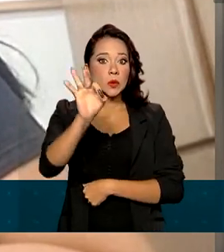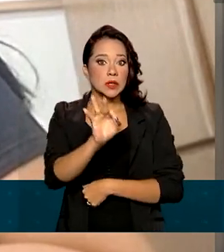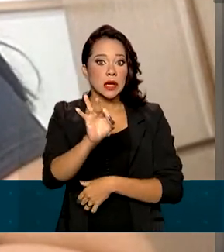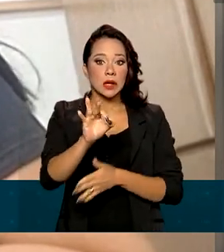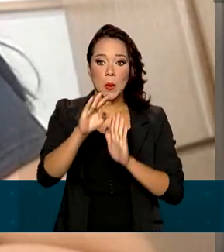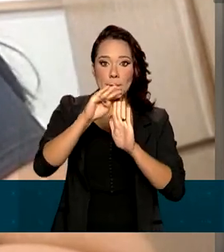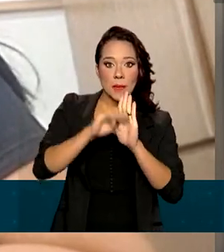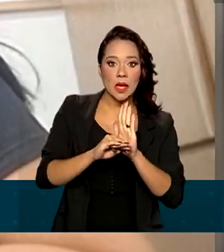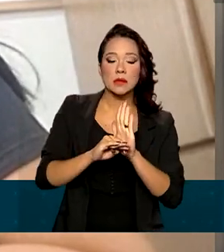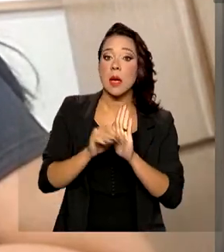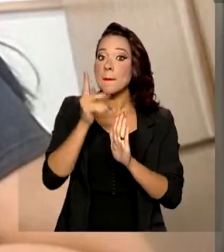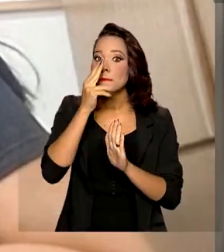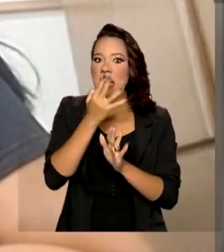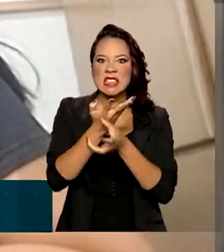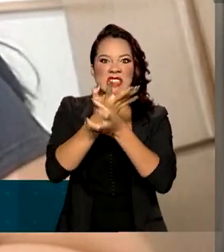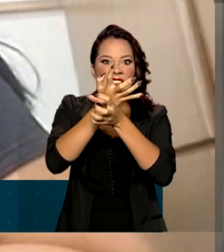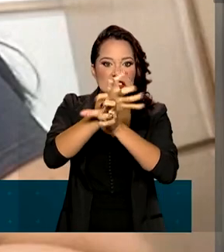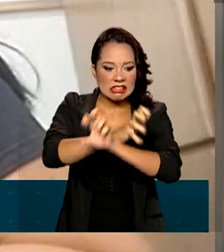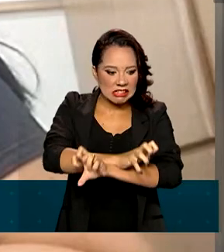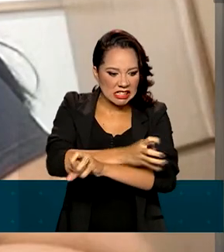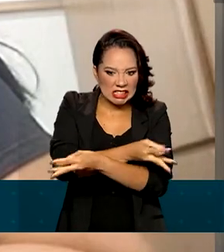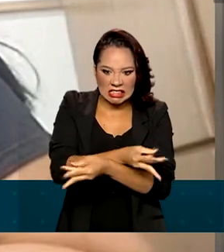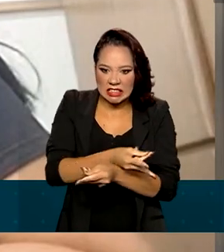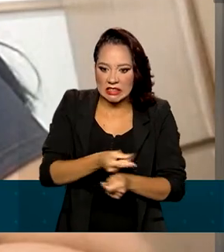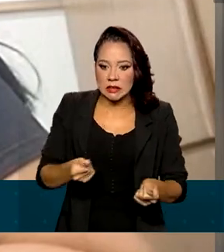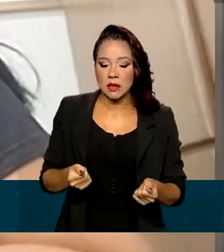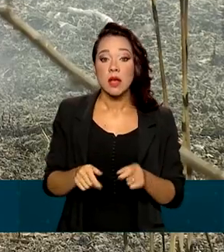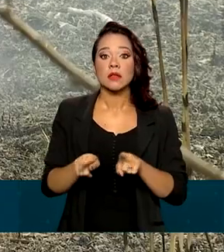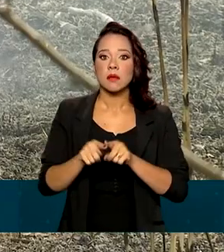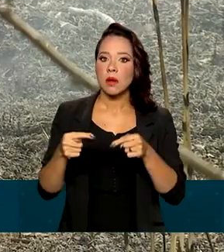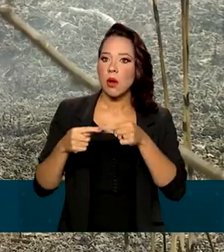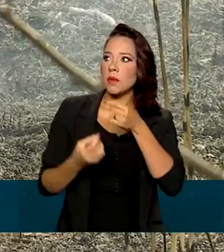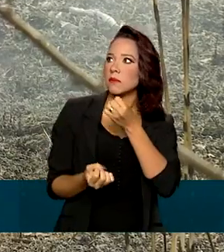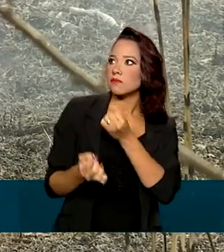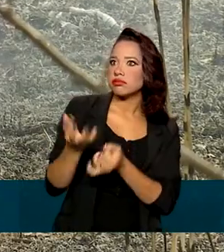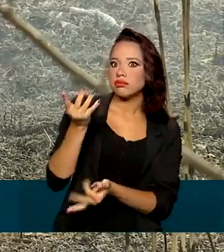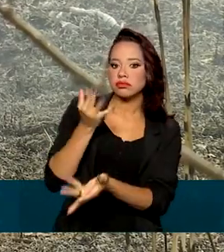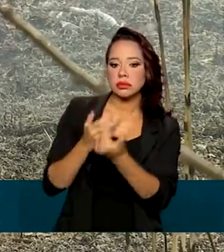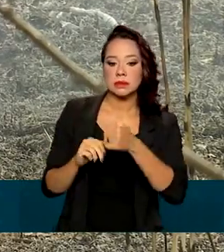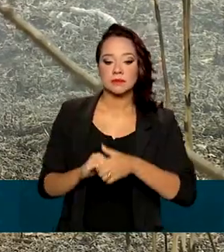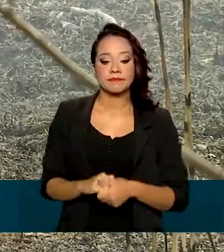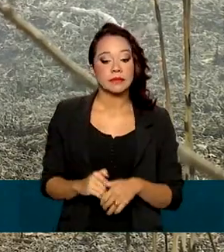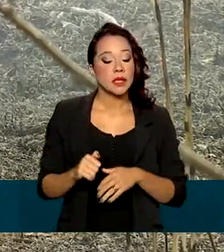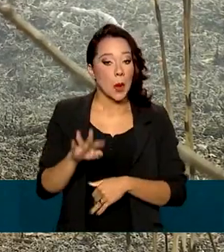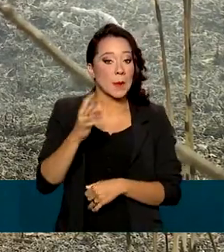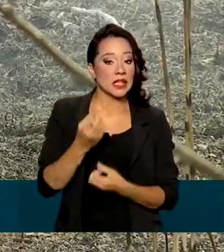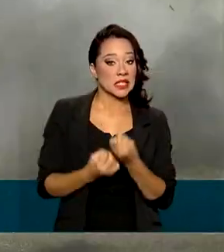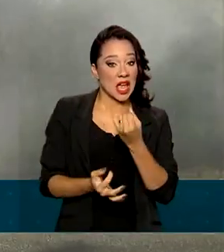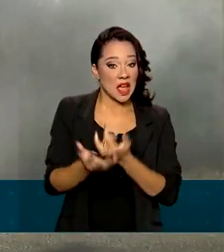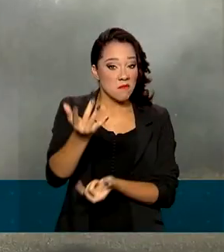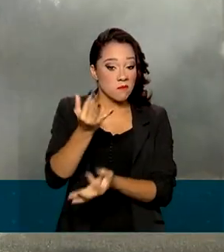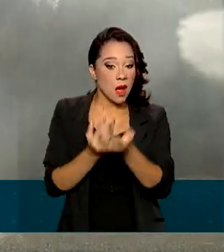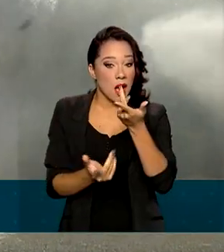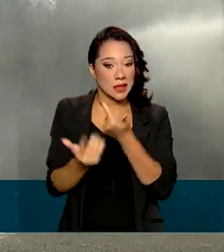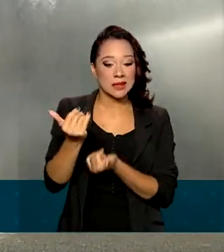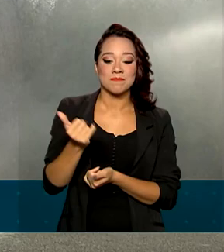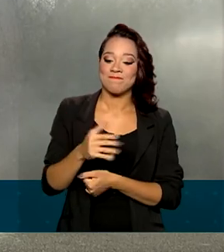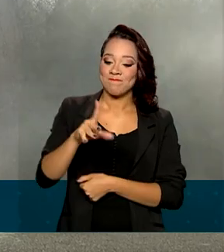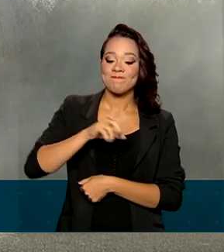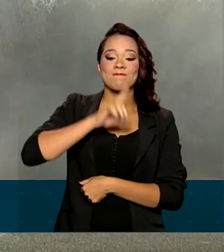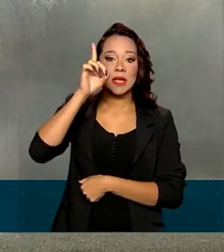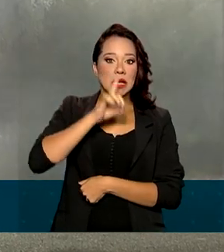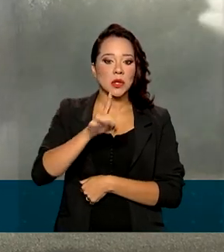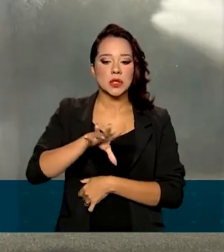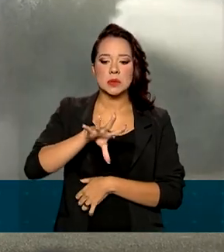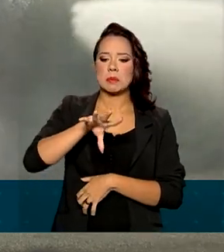nível de deserto e tem aí associado com incêndios. Além da maior incidência de queimadas, o que aumenta os riscos